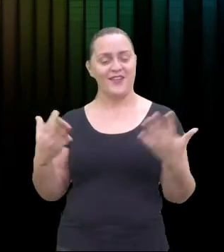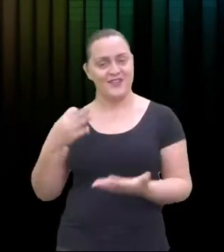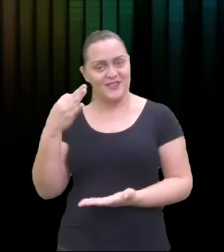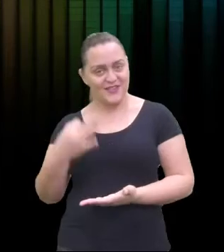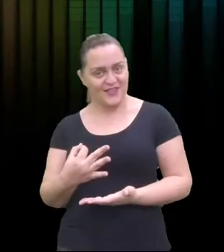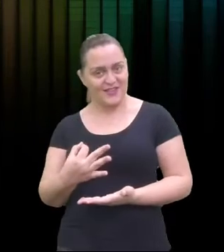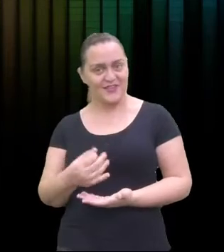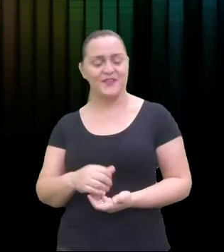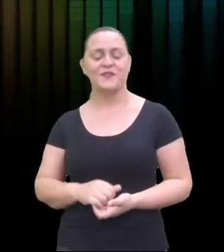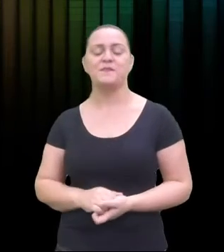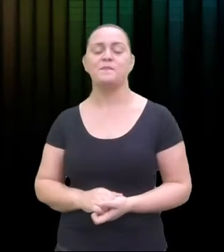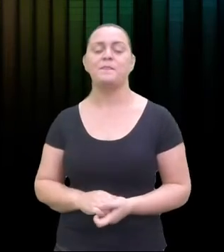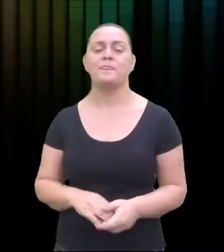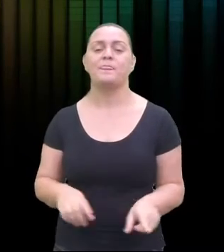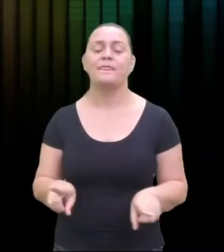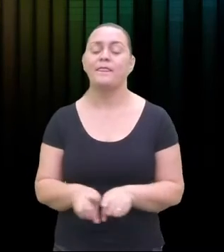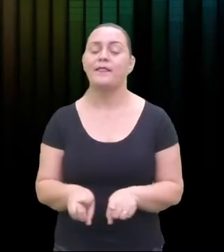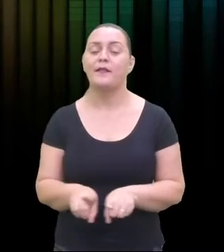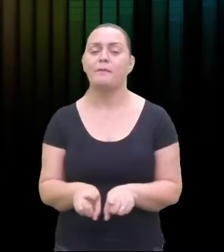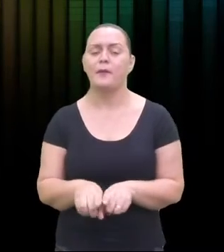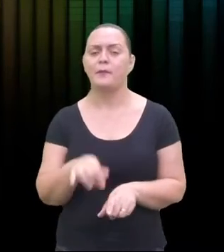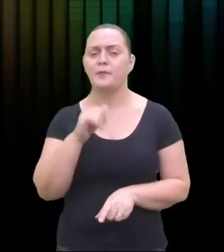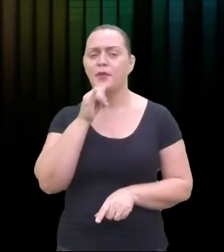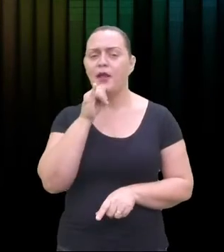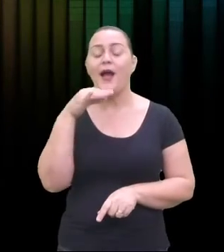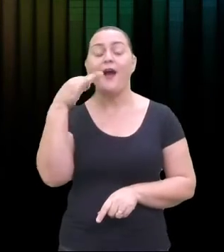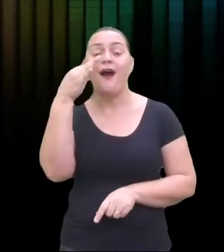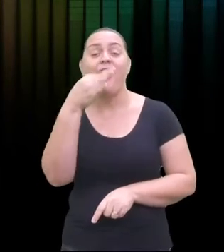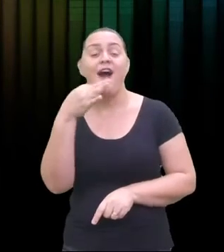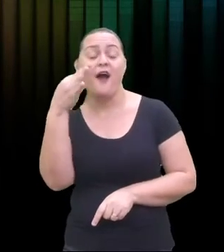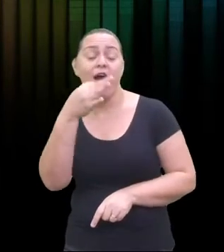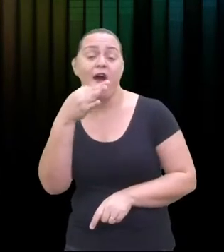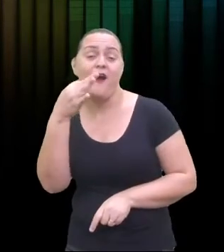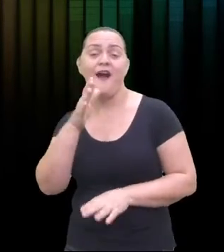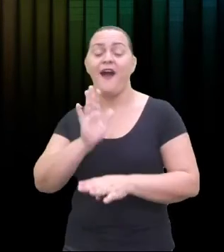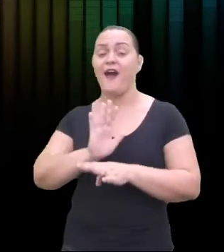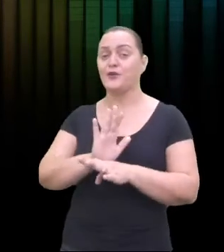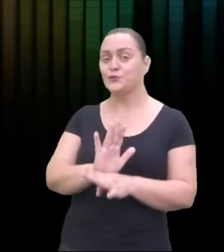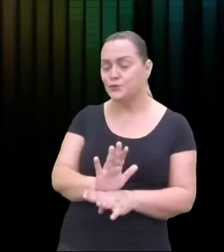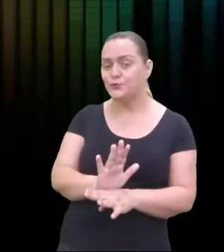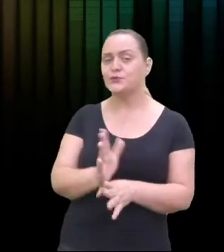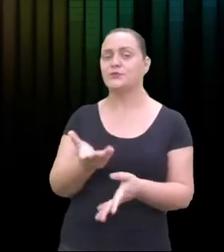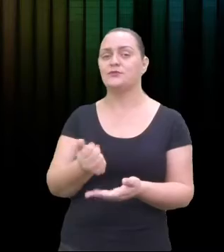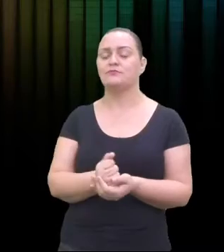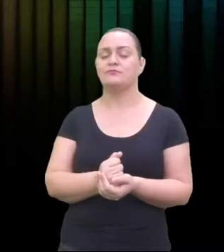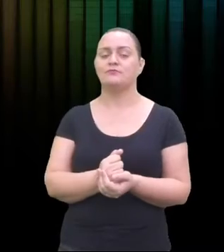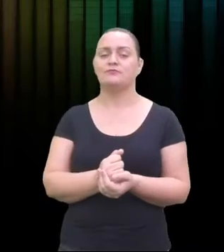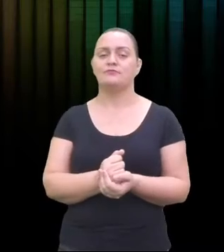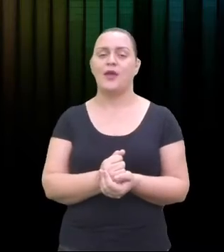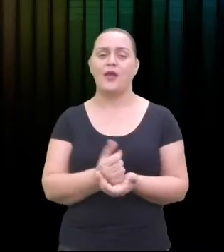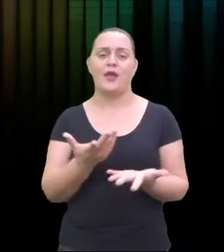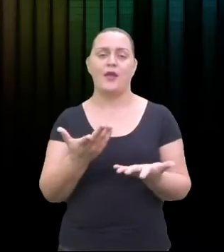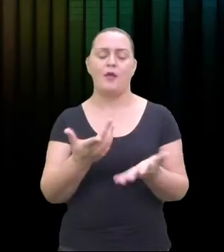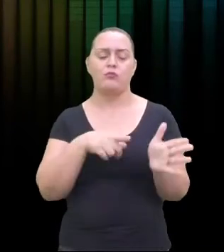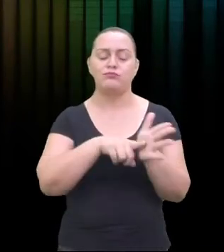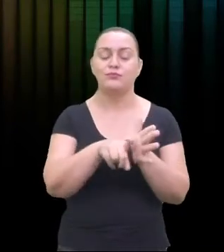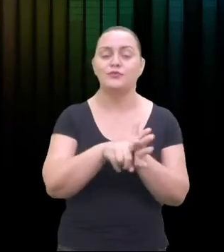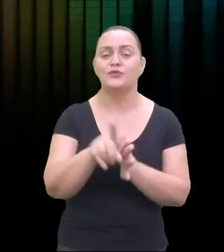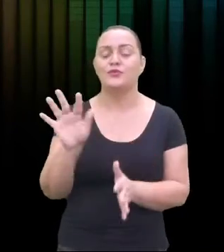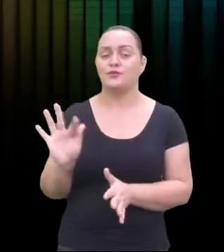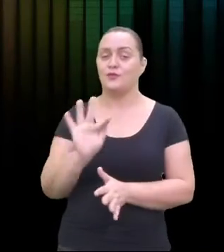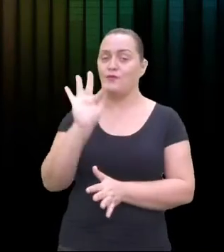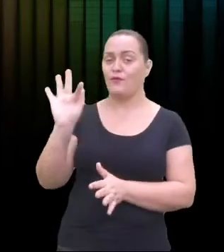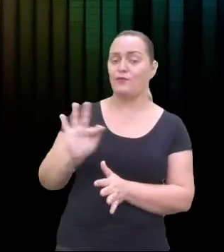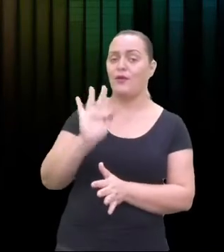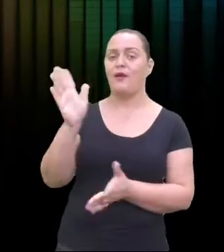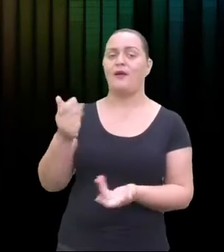pessoas quando realizam tarefas como exames acadêmicos, trabalhos difíceis. Quando você está ali sobre estresse